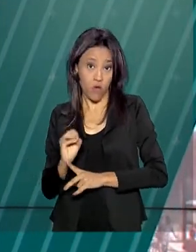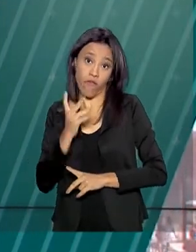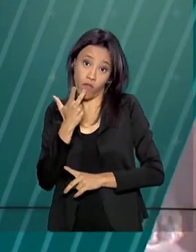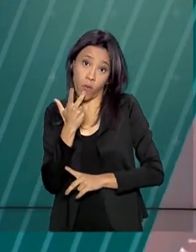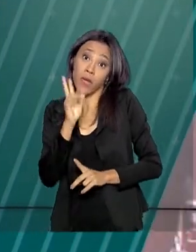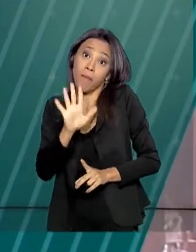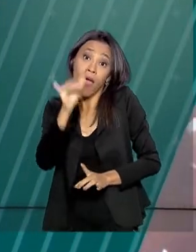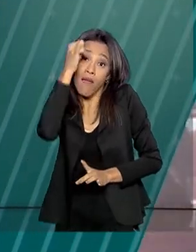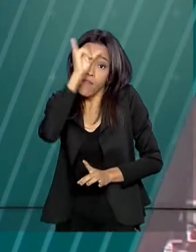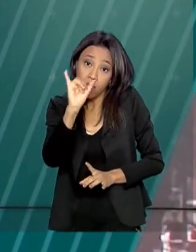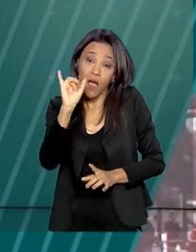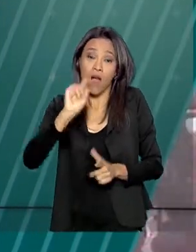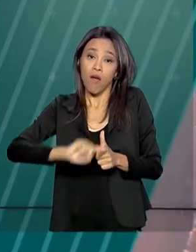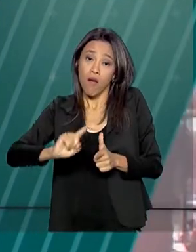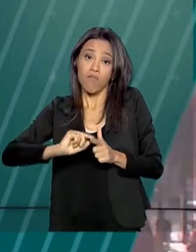parque no feriado de 15 de novembro.